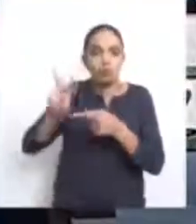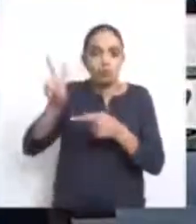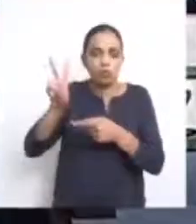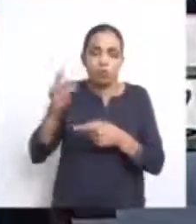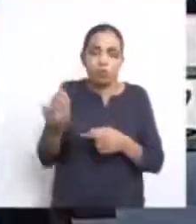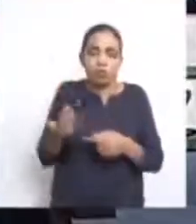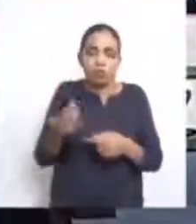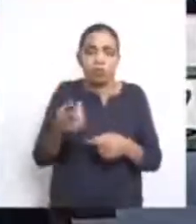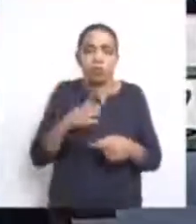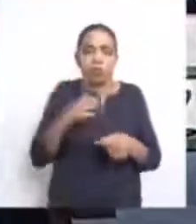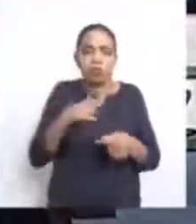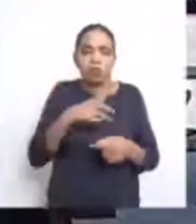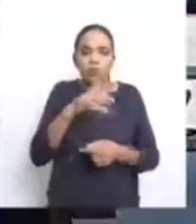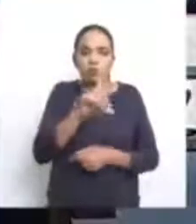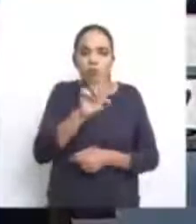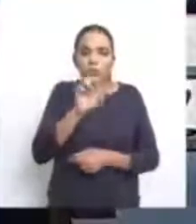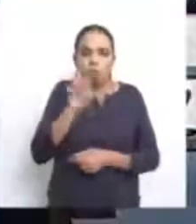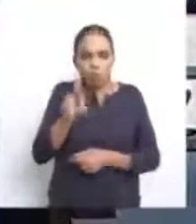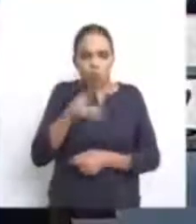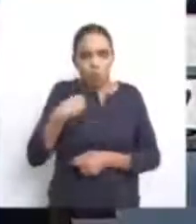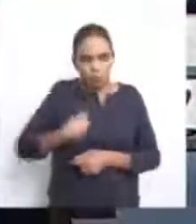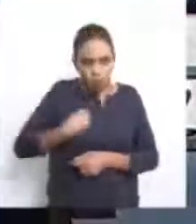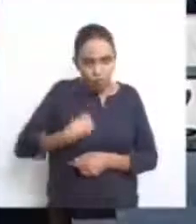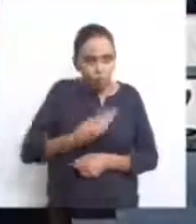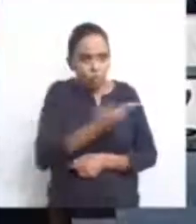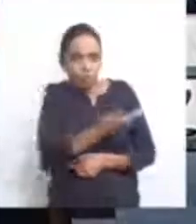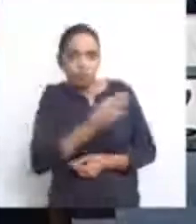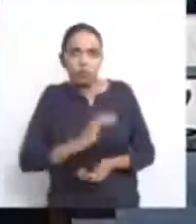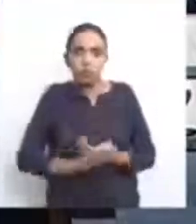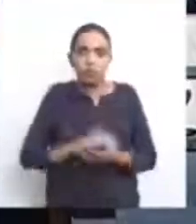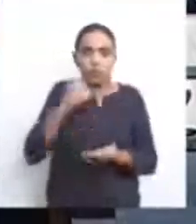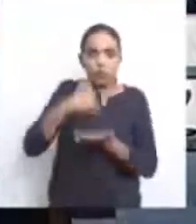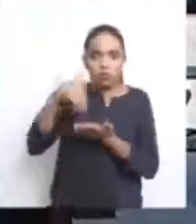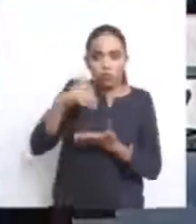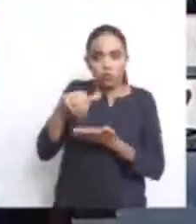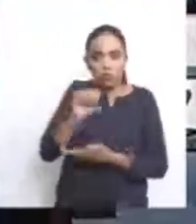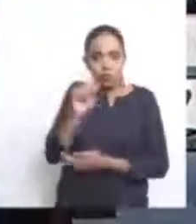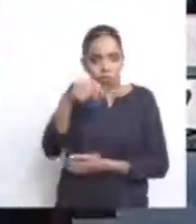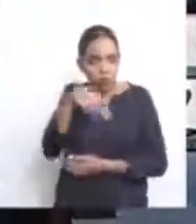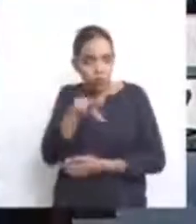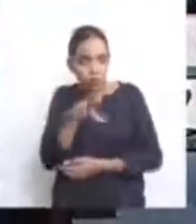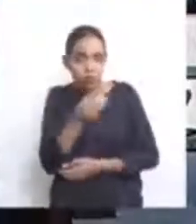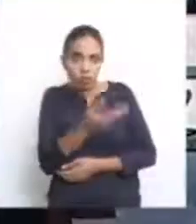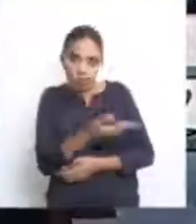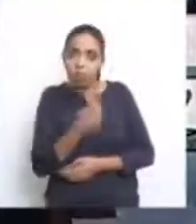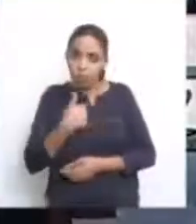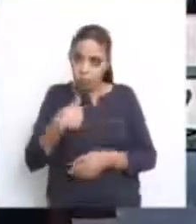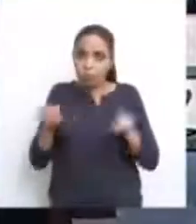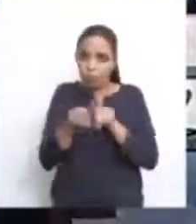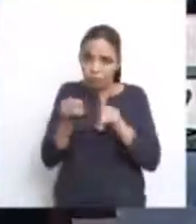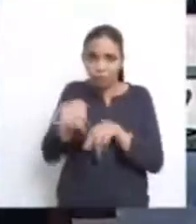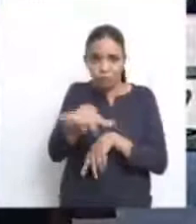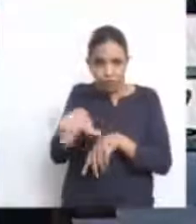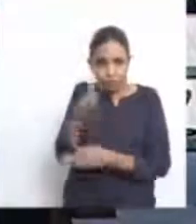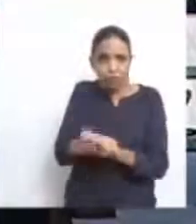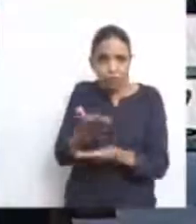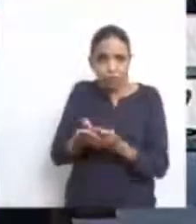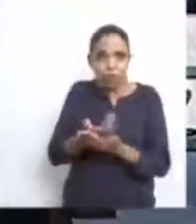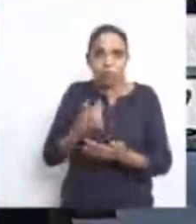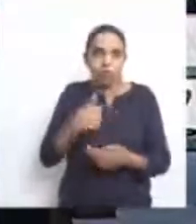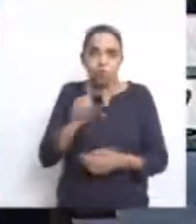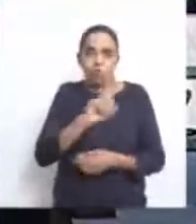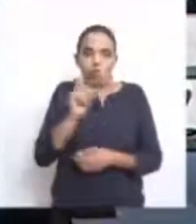o Furiate, do DR. Desculpa, não registrei a sua presença. Secretário Sandro Alex. Eu sou especialista nessa área também. Então, assim, não estou